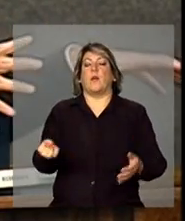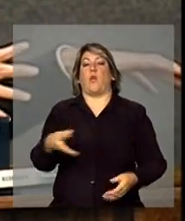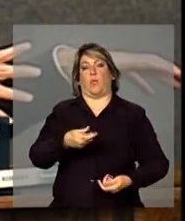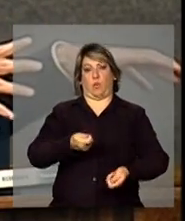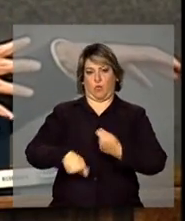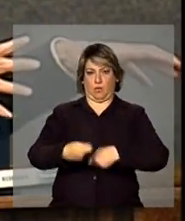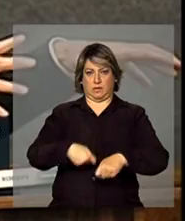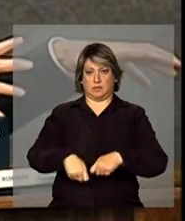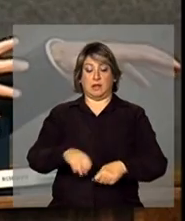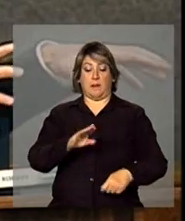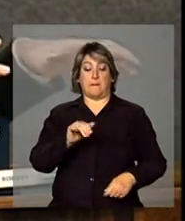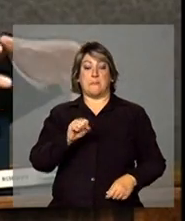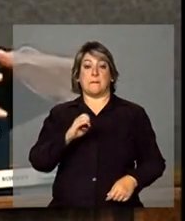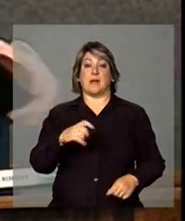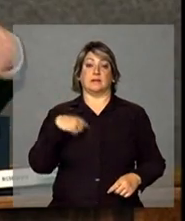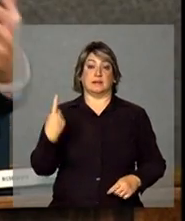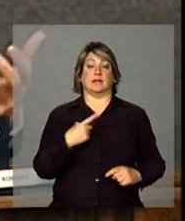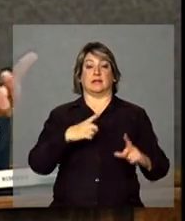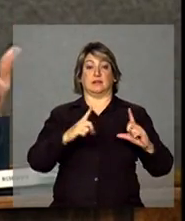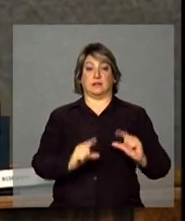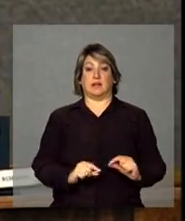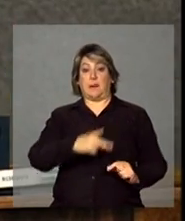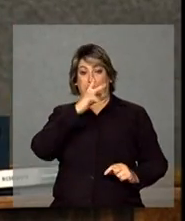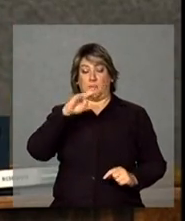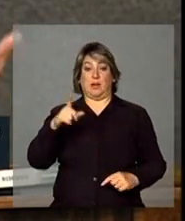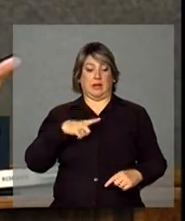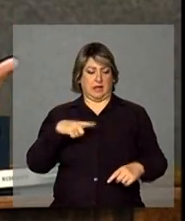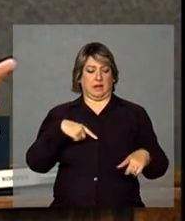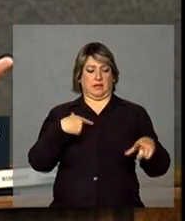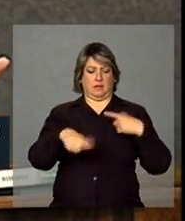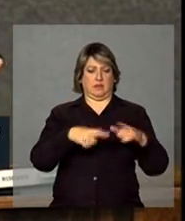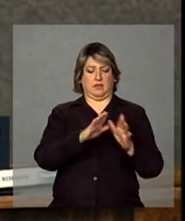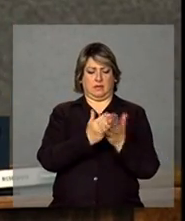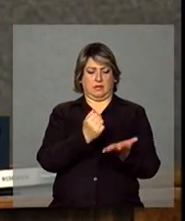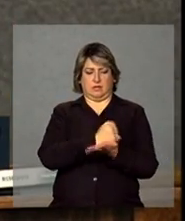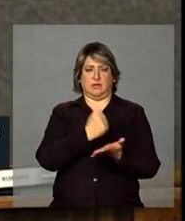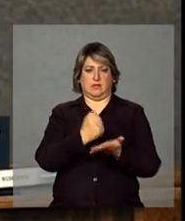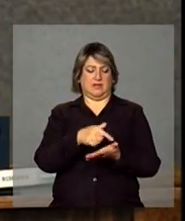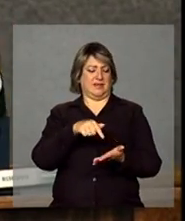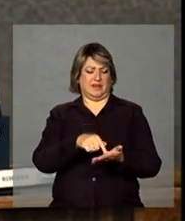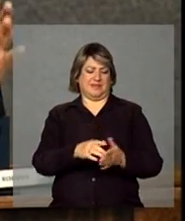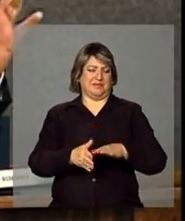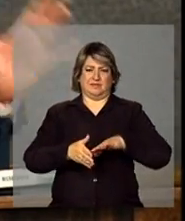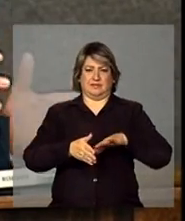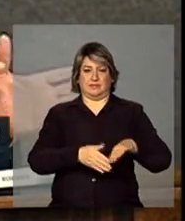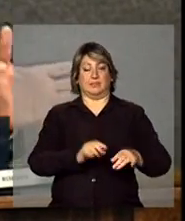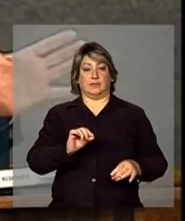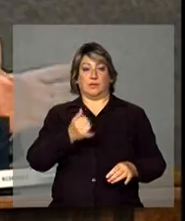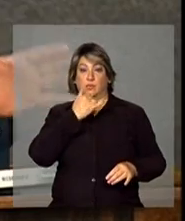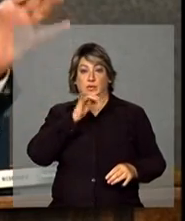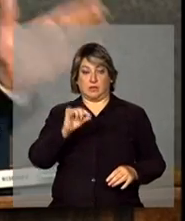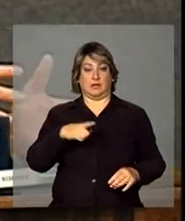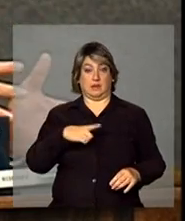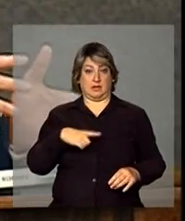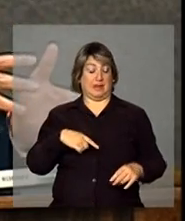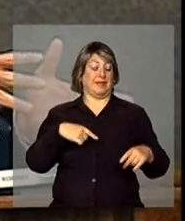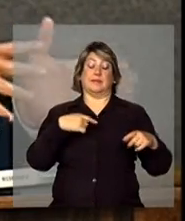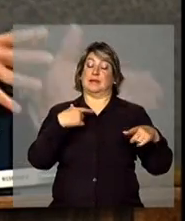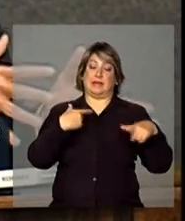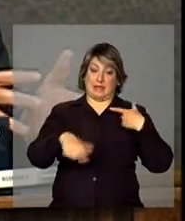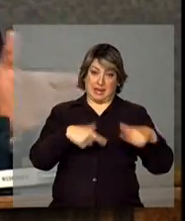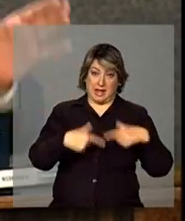diminuindo, as pessoas estão trocando empregos com carteira, desculpa, trabalhos de